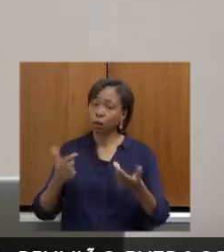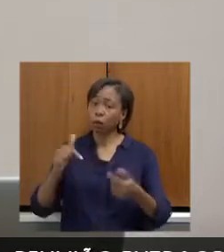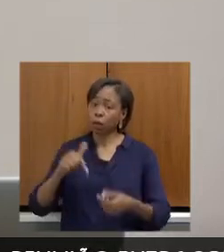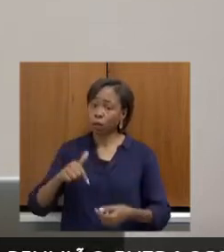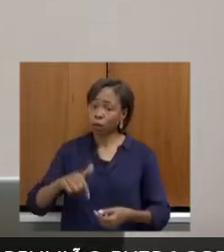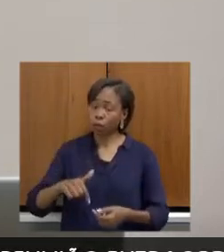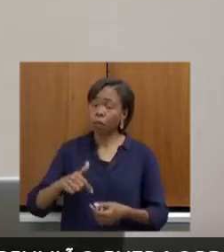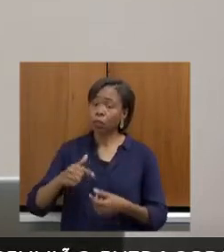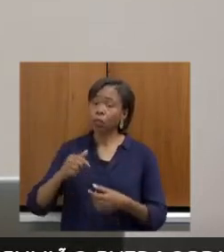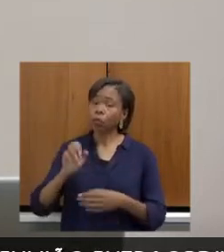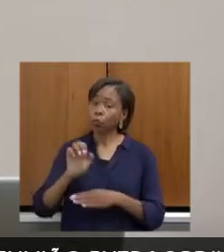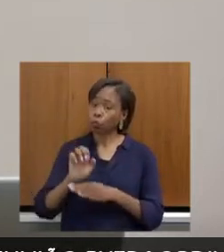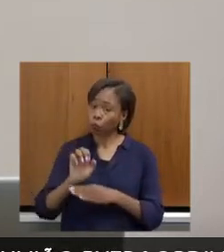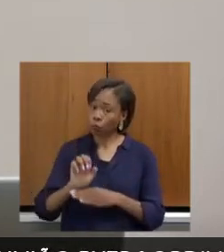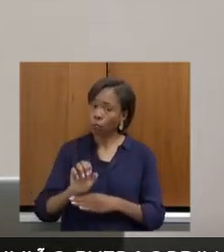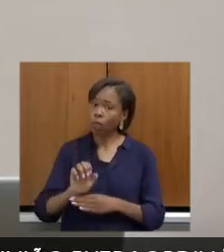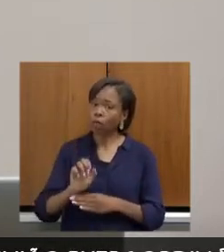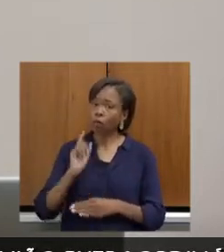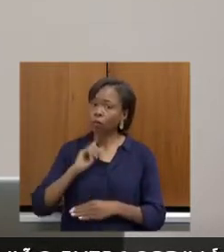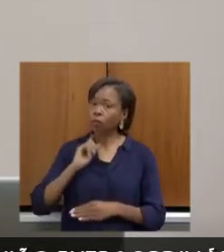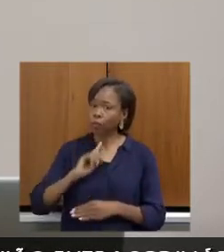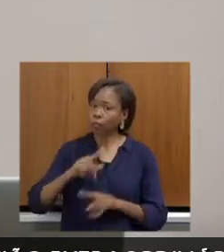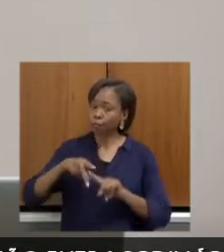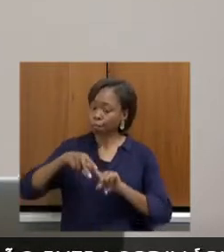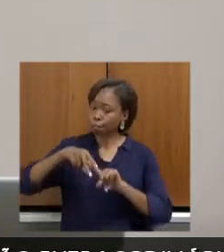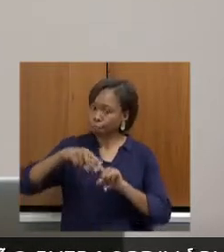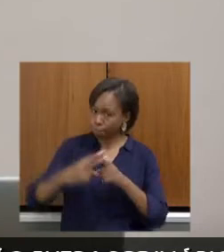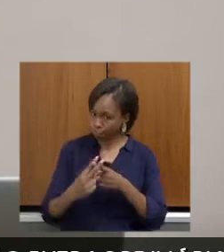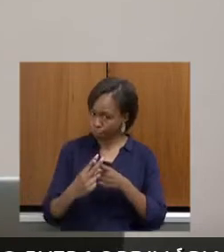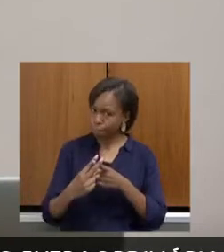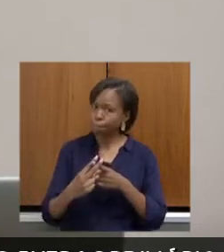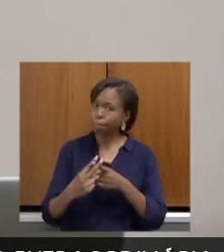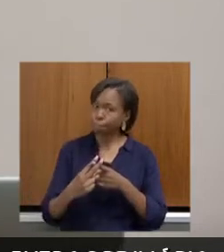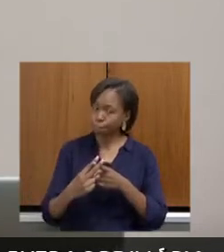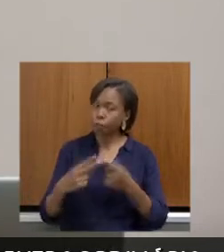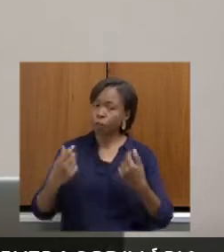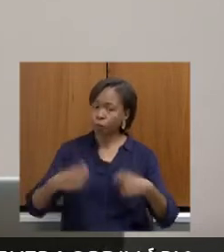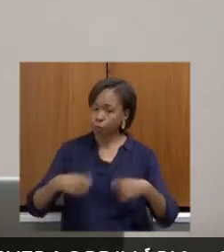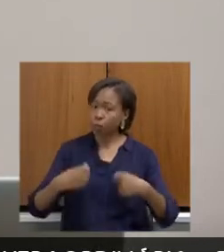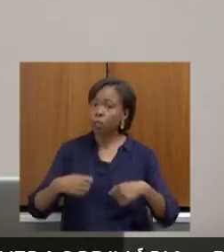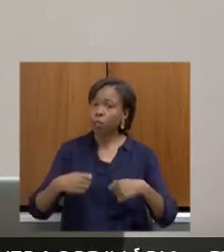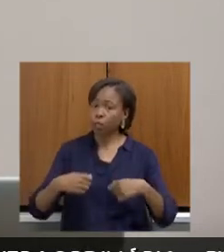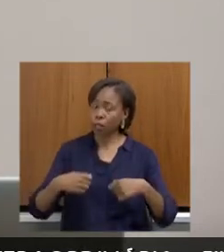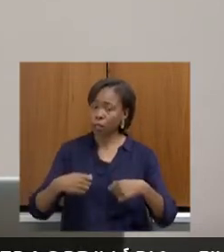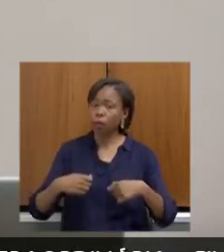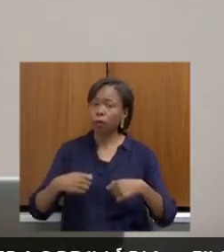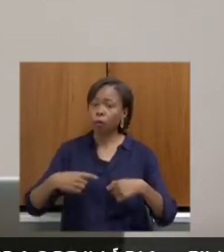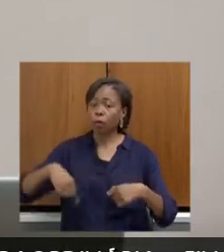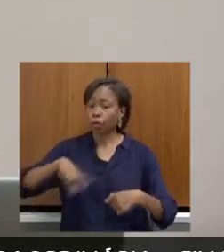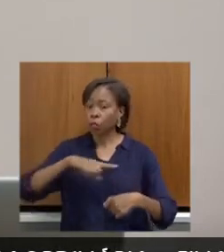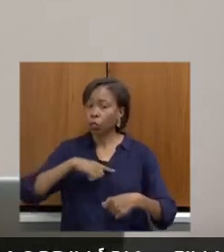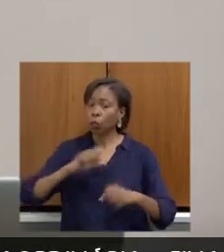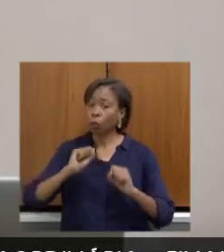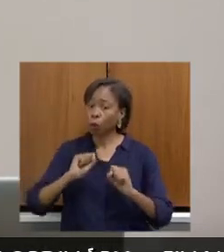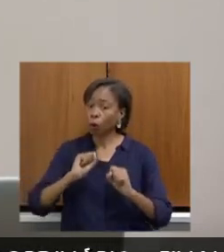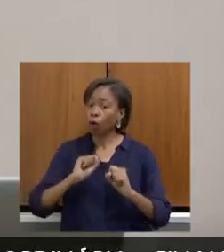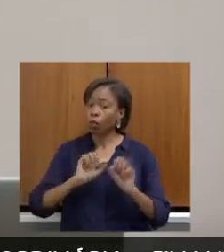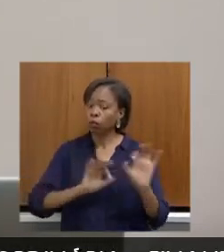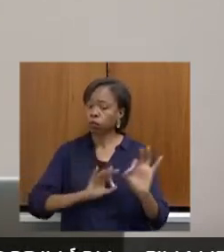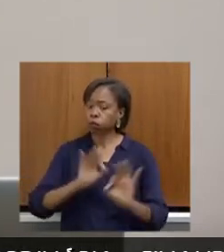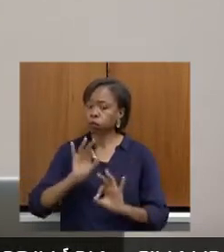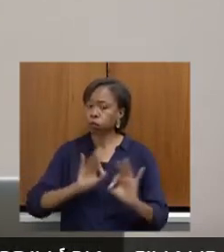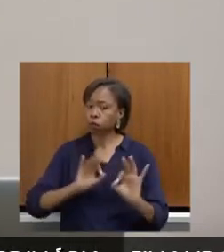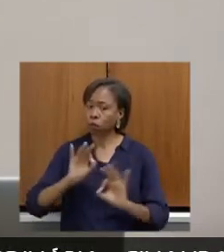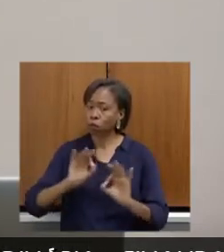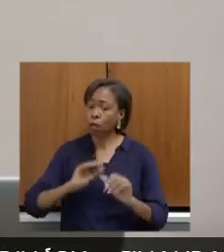fazermos essa correção. É o nosso momento também de a gente corrigir isso aí para que a gente possa implementar e seguir